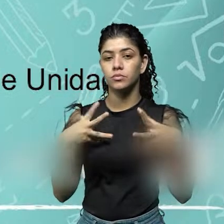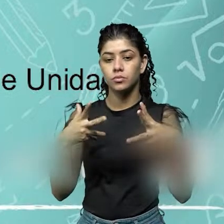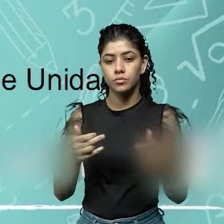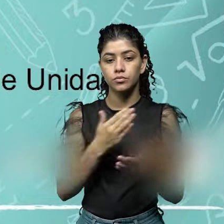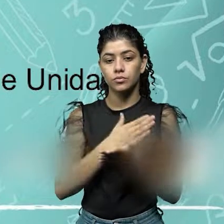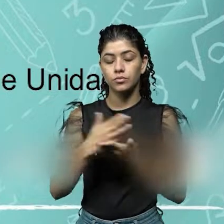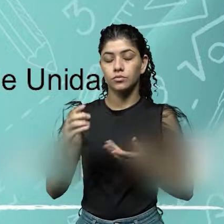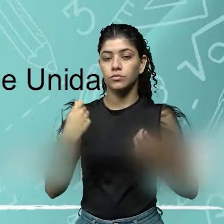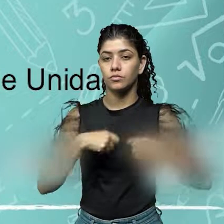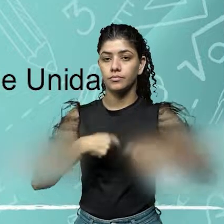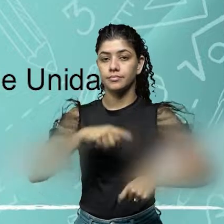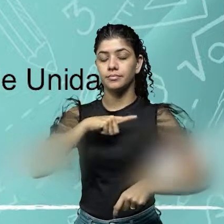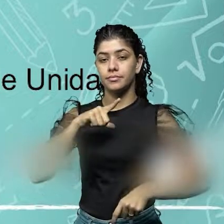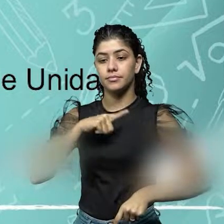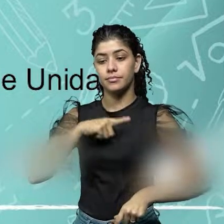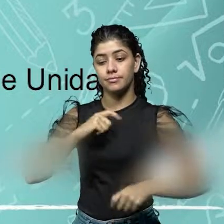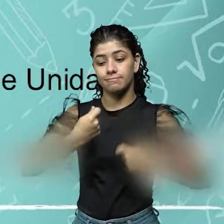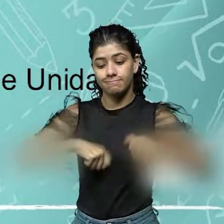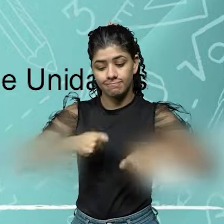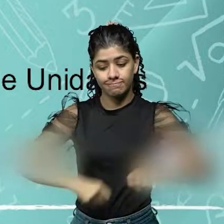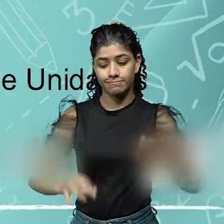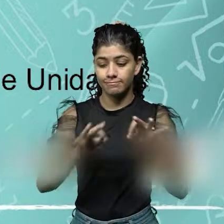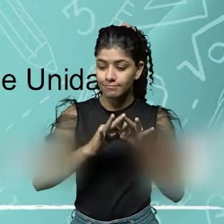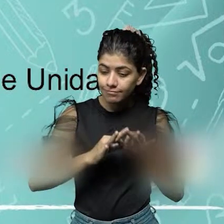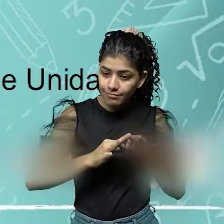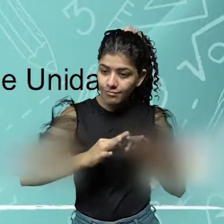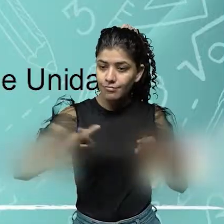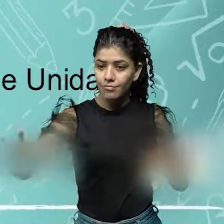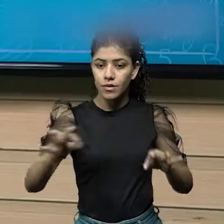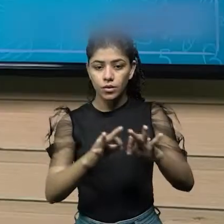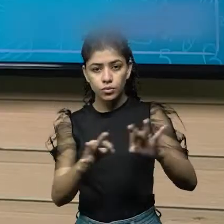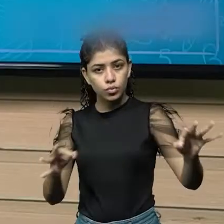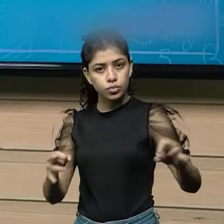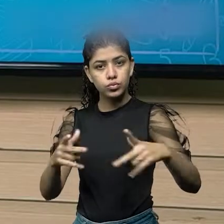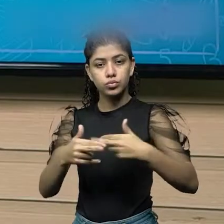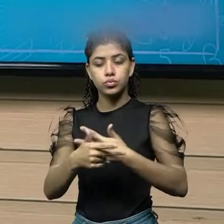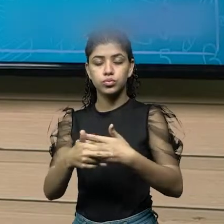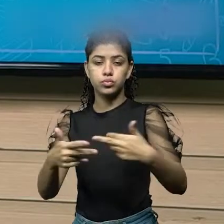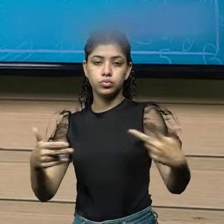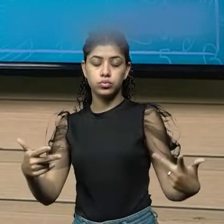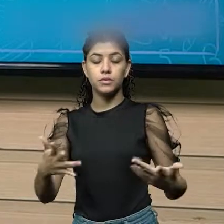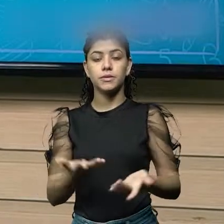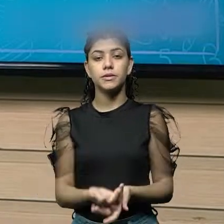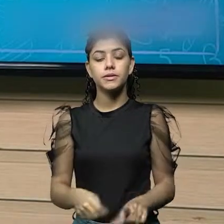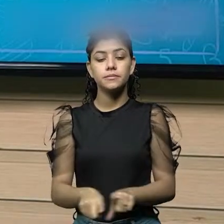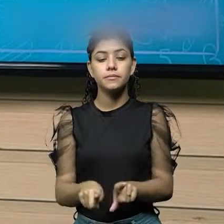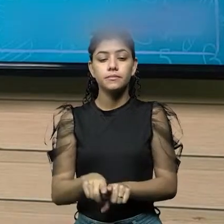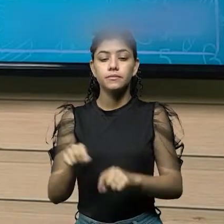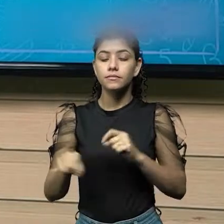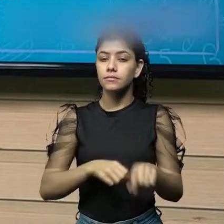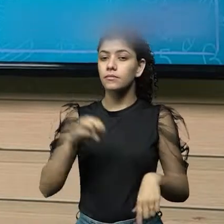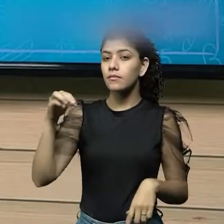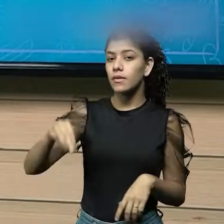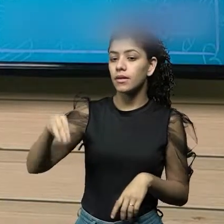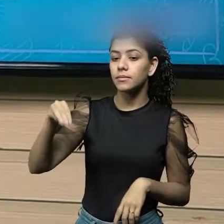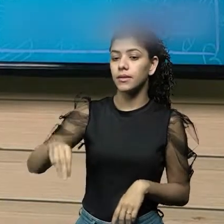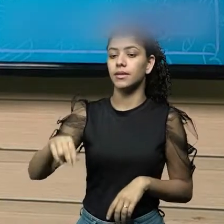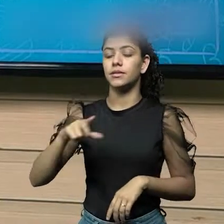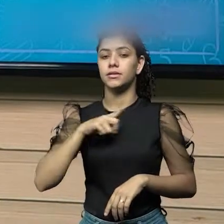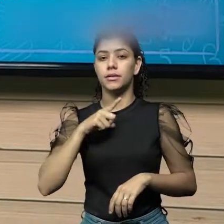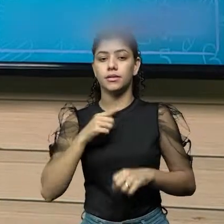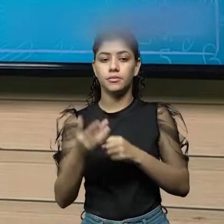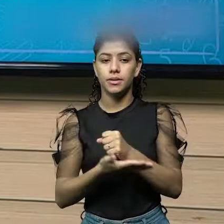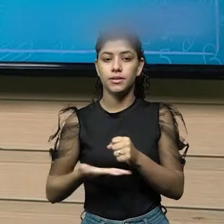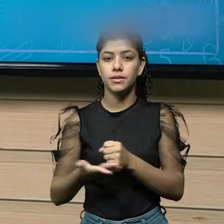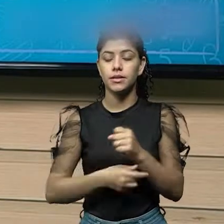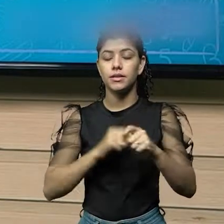necessidade humana de medir e quantificar coisas. Então, assim como a matemática surgiu com a necessidade